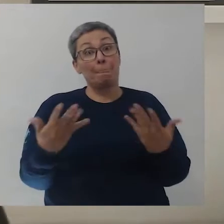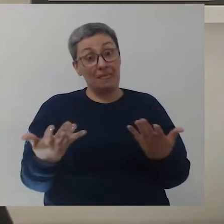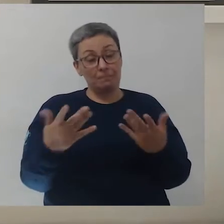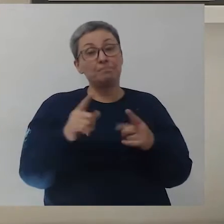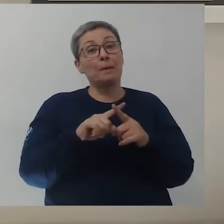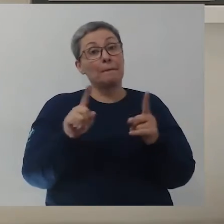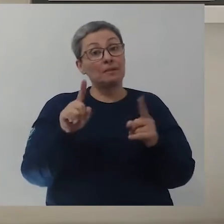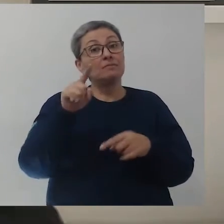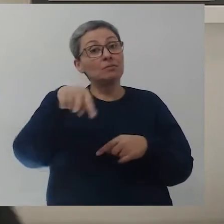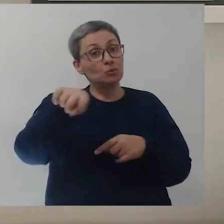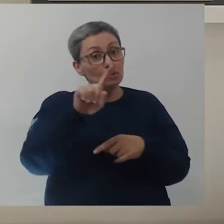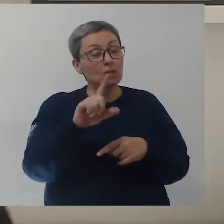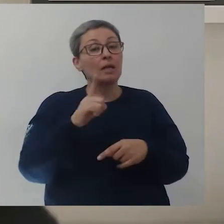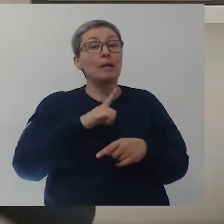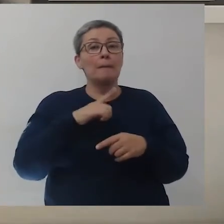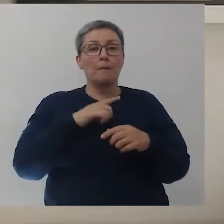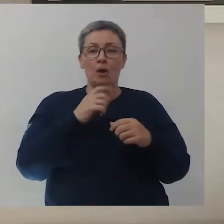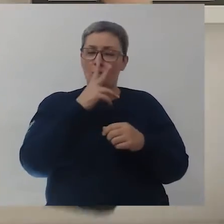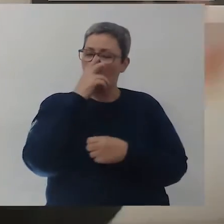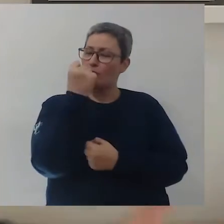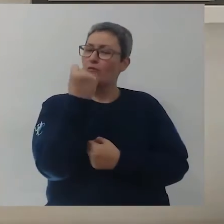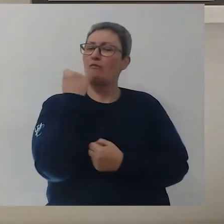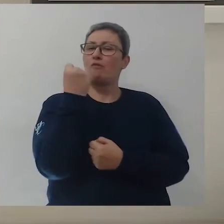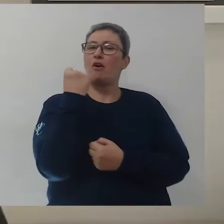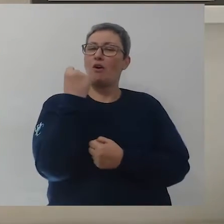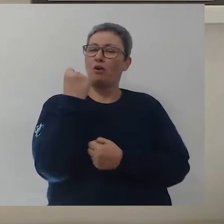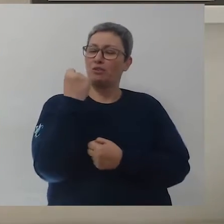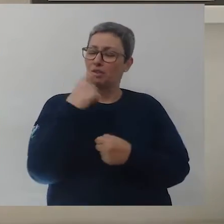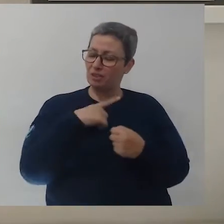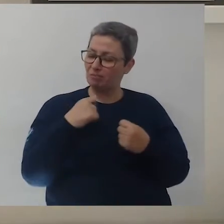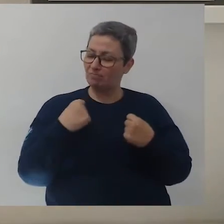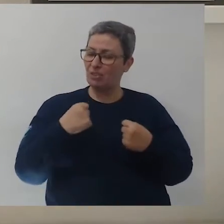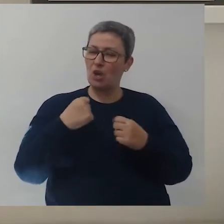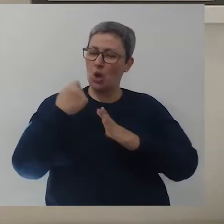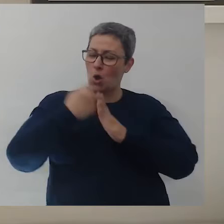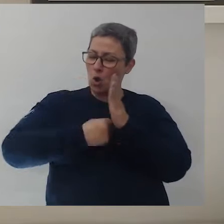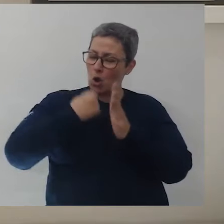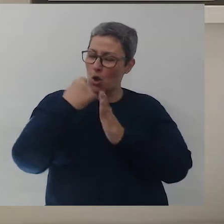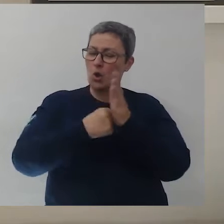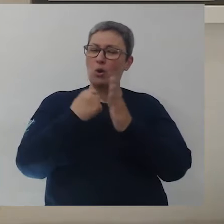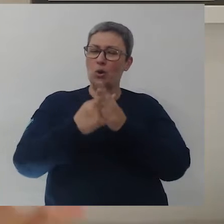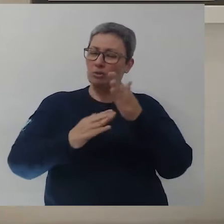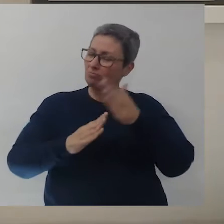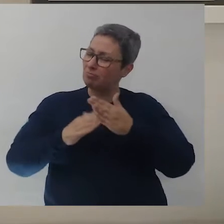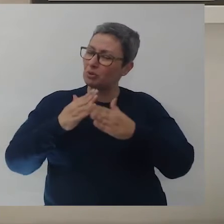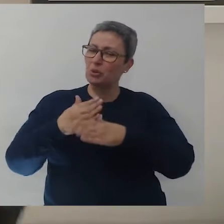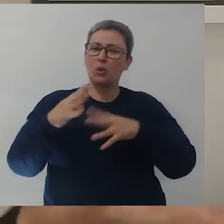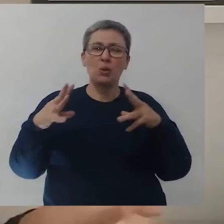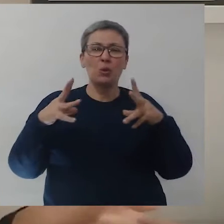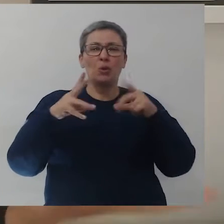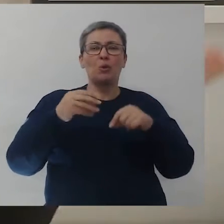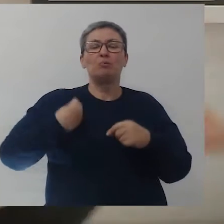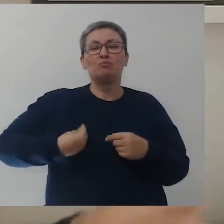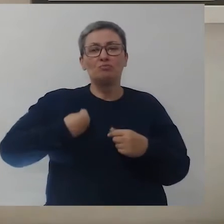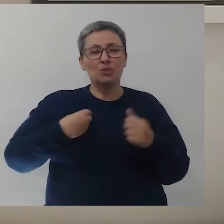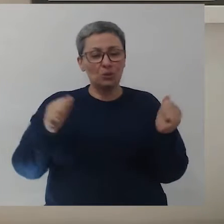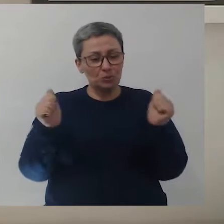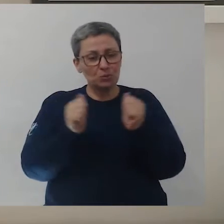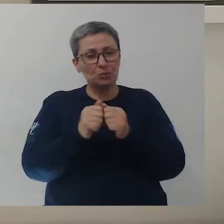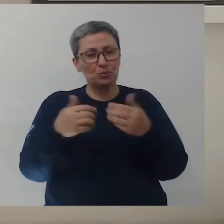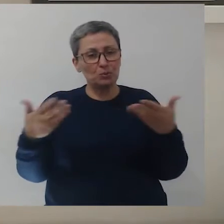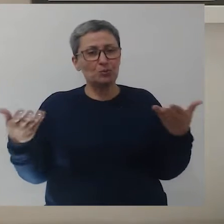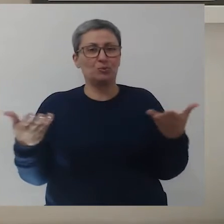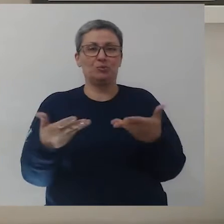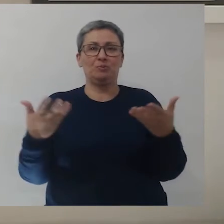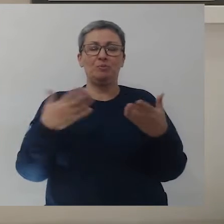né? Mas vocês aí, fortes guerreiras, fortes guerreiras que vocês são, superaram tudo isso e estão aí, aqui com a